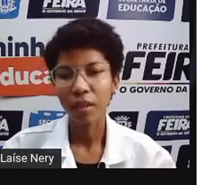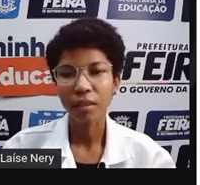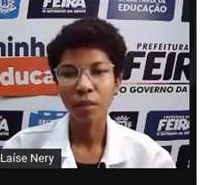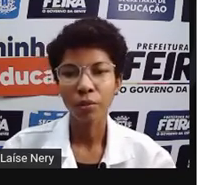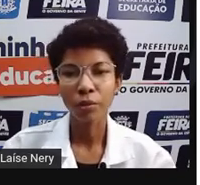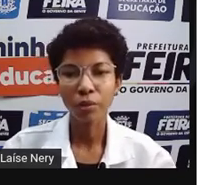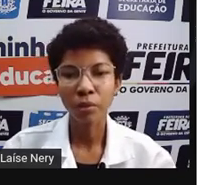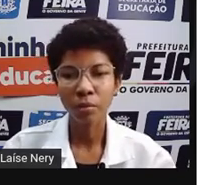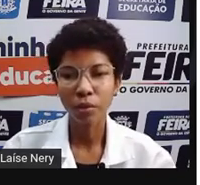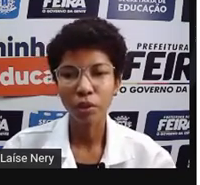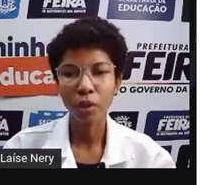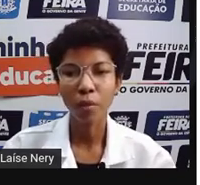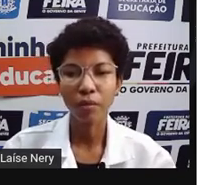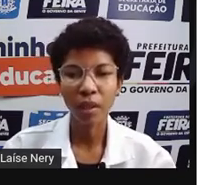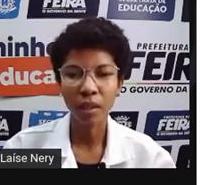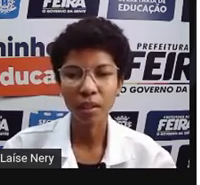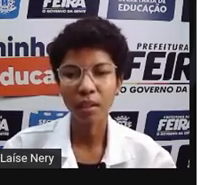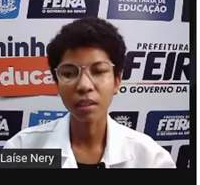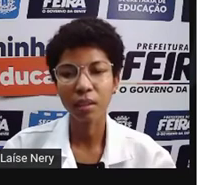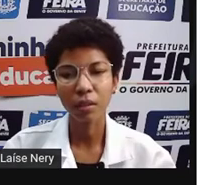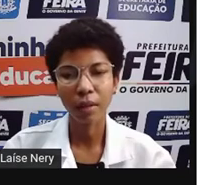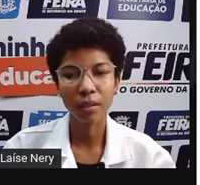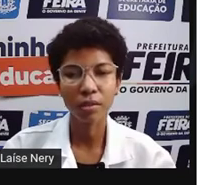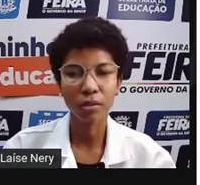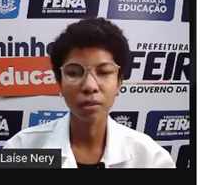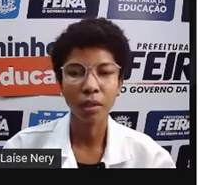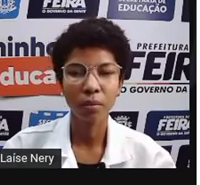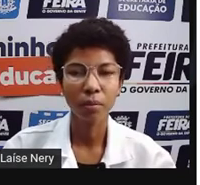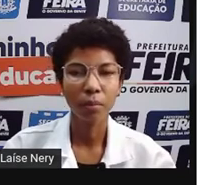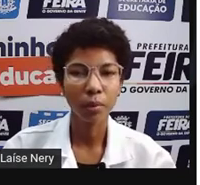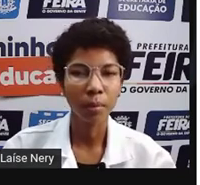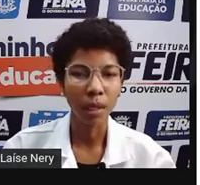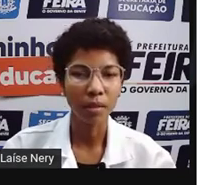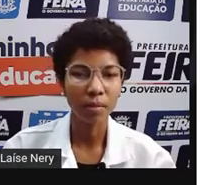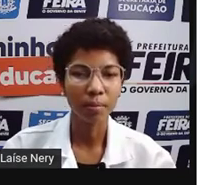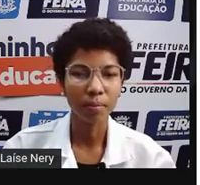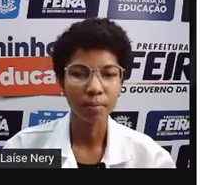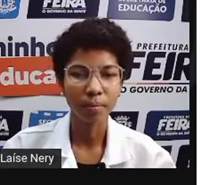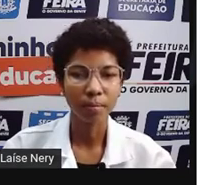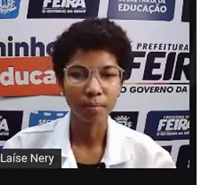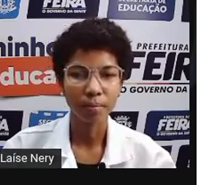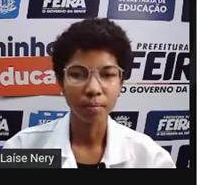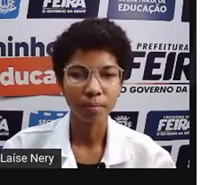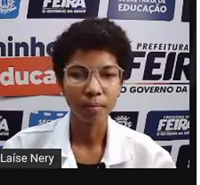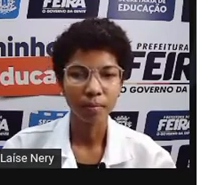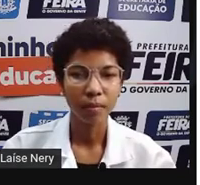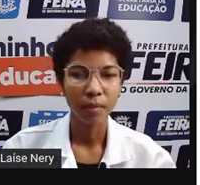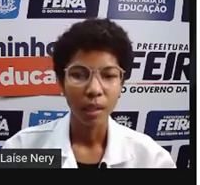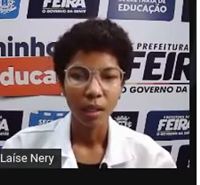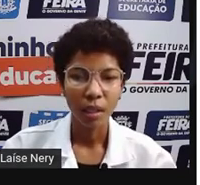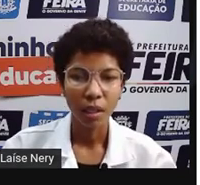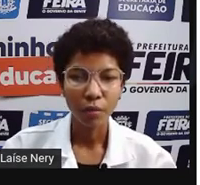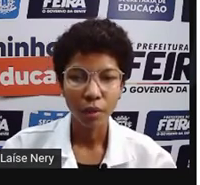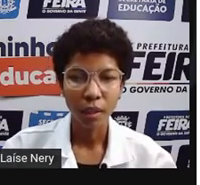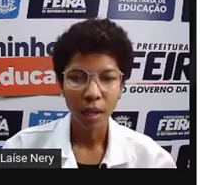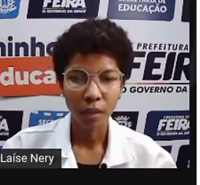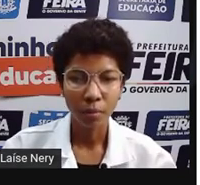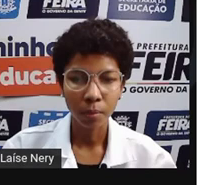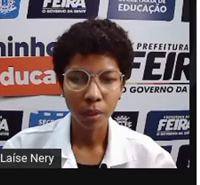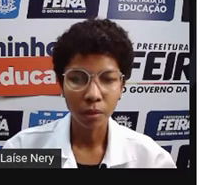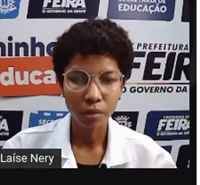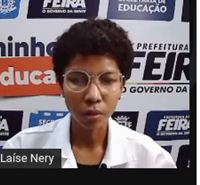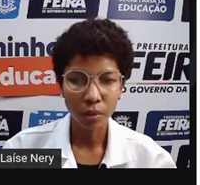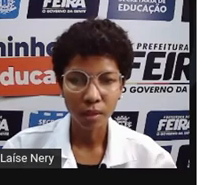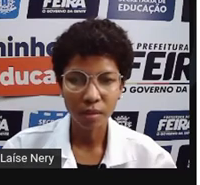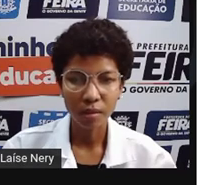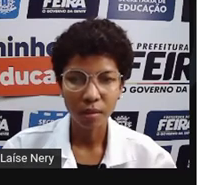ele vai ter um consumo de 90 kilowatts hora por mês. E ele foi ligado